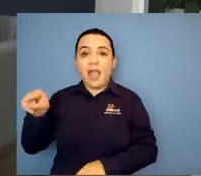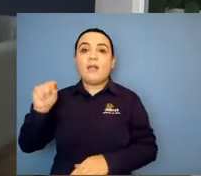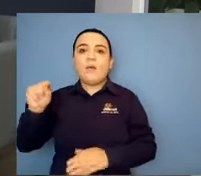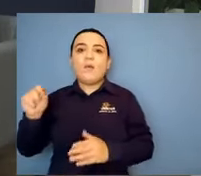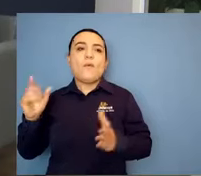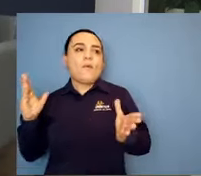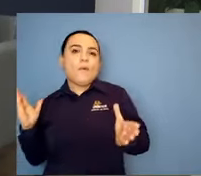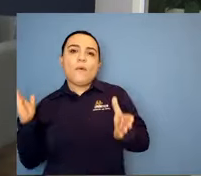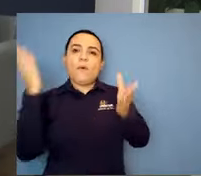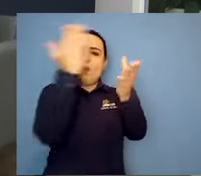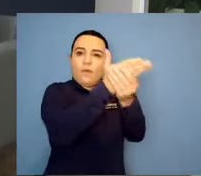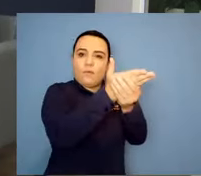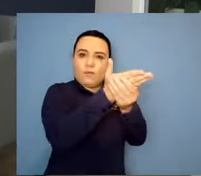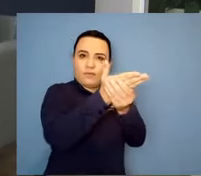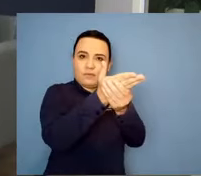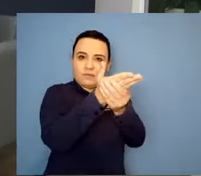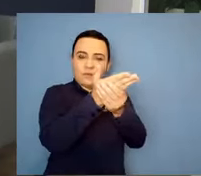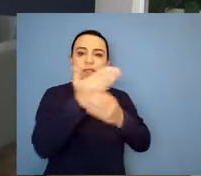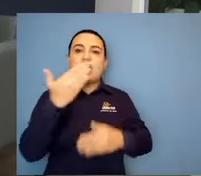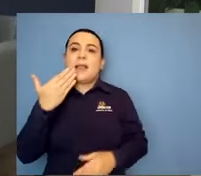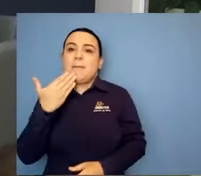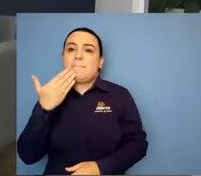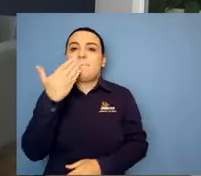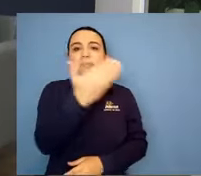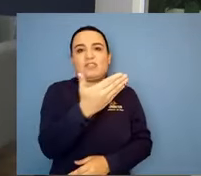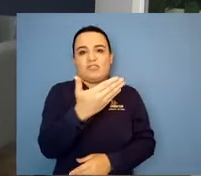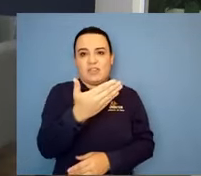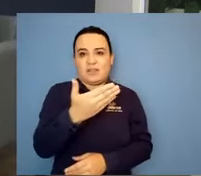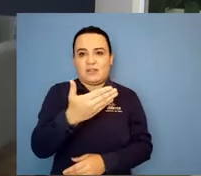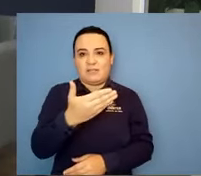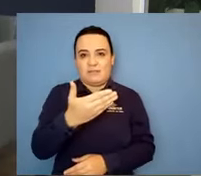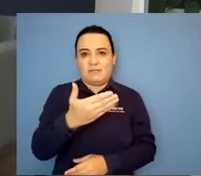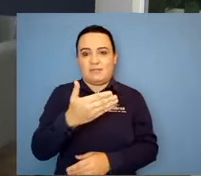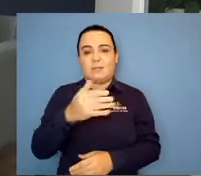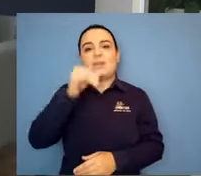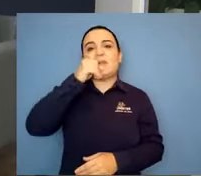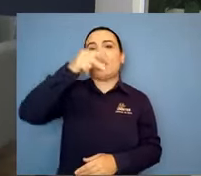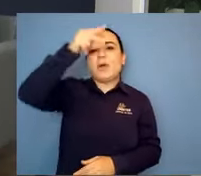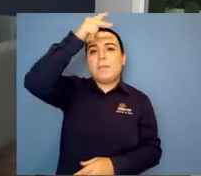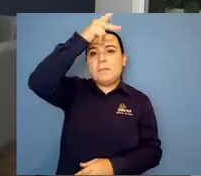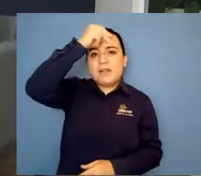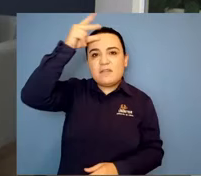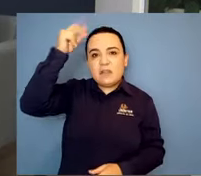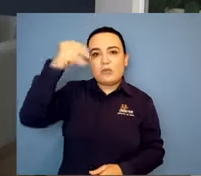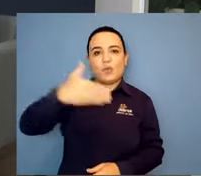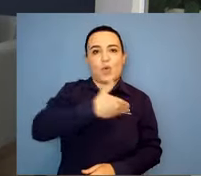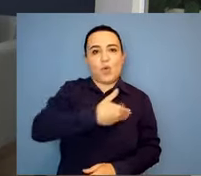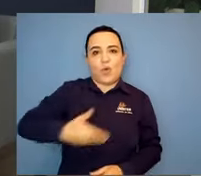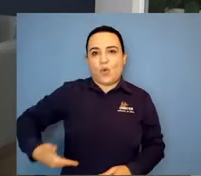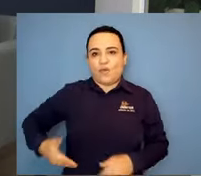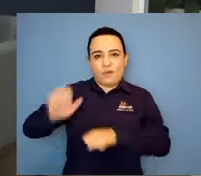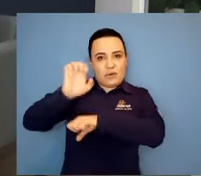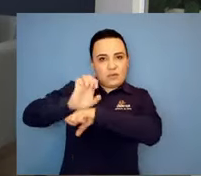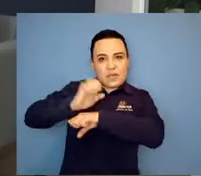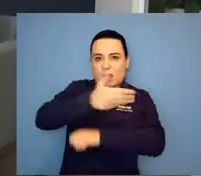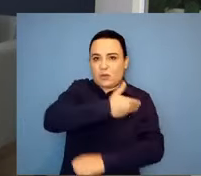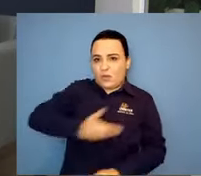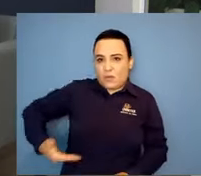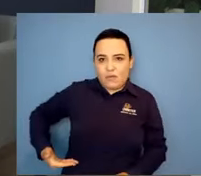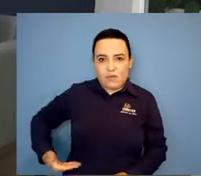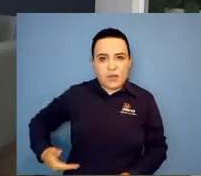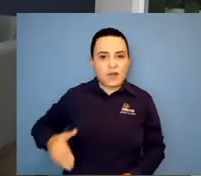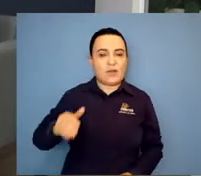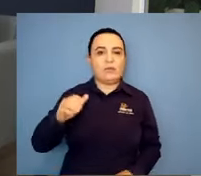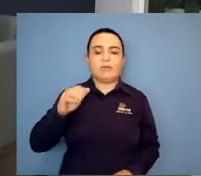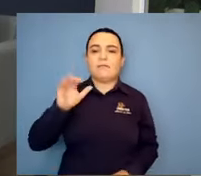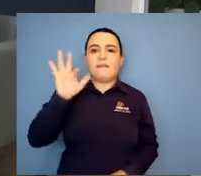direito. A médica receita o remédio X com valor Y. A família não tem condição financeira. Vai lá